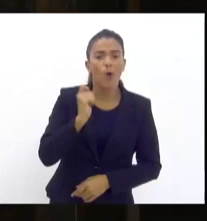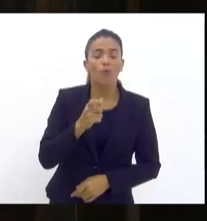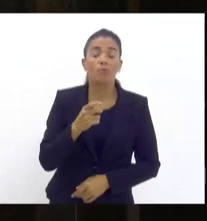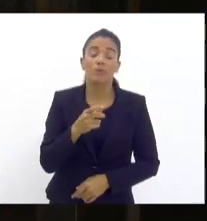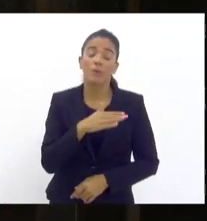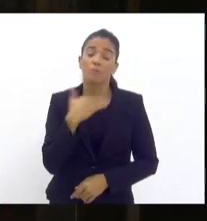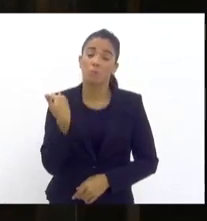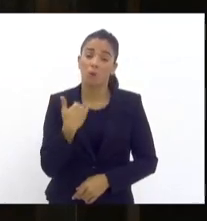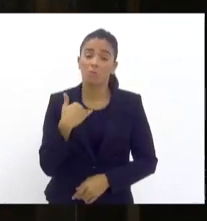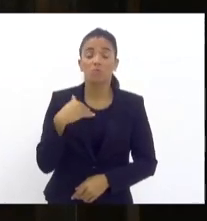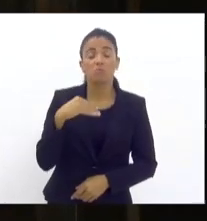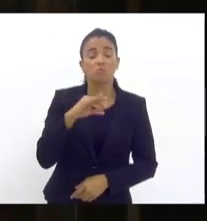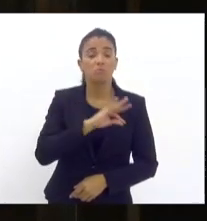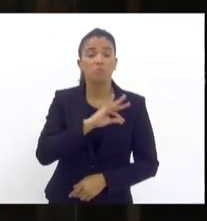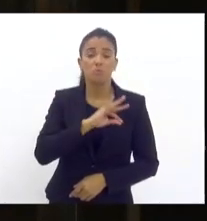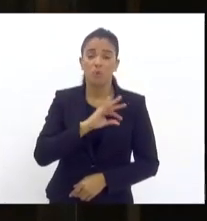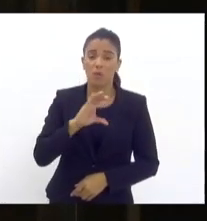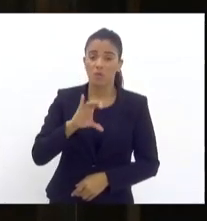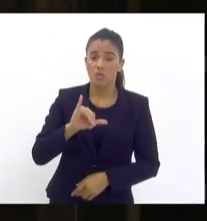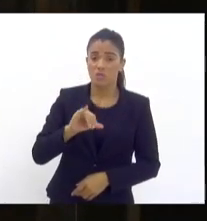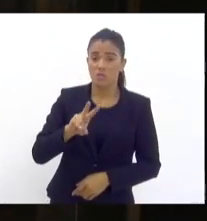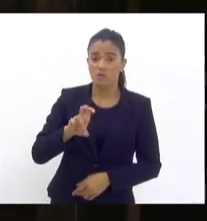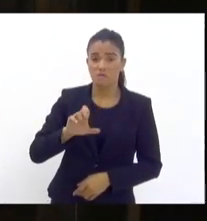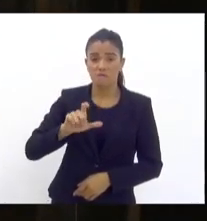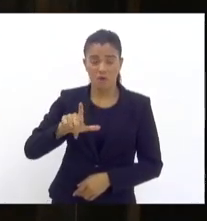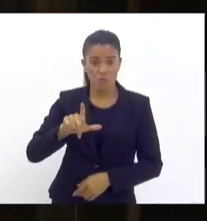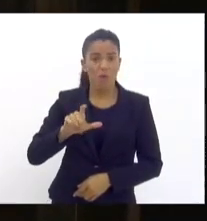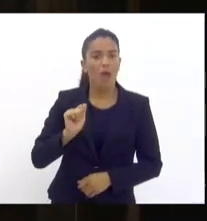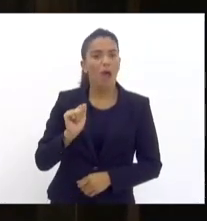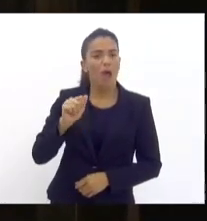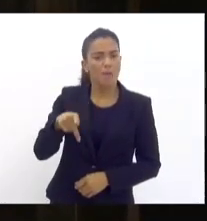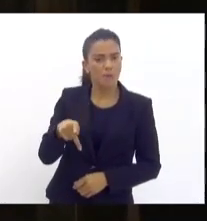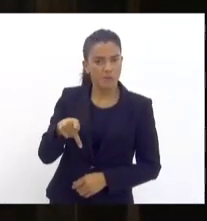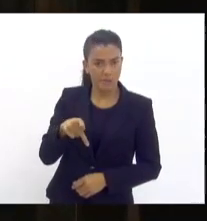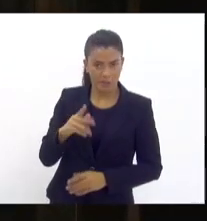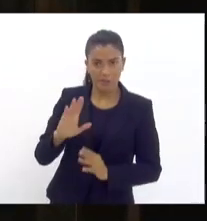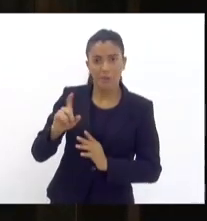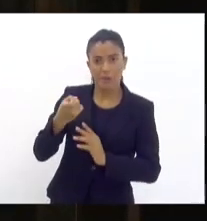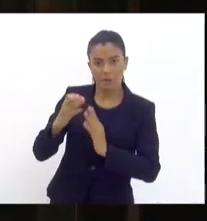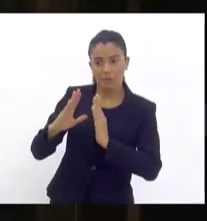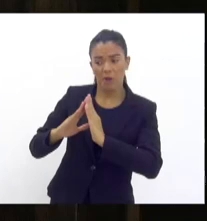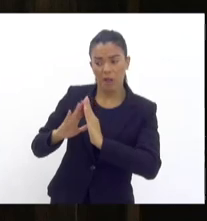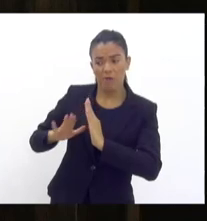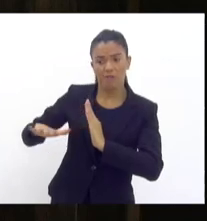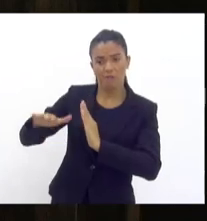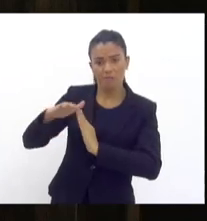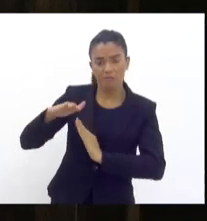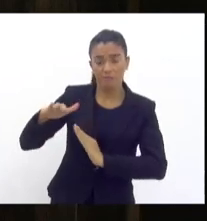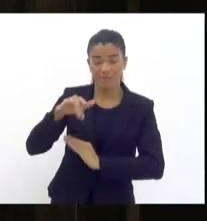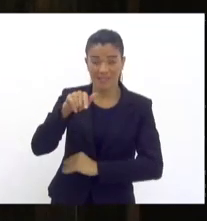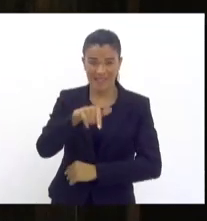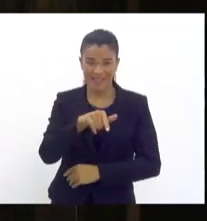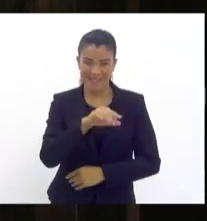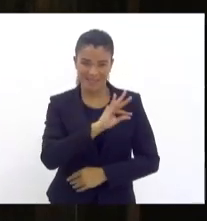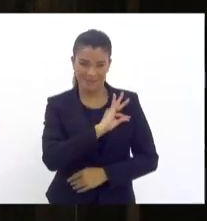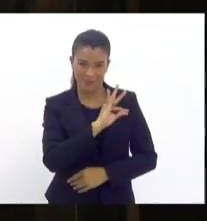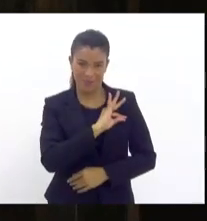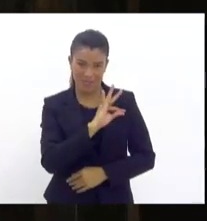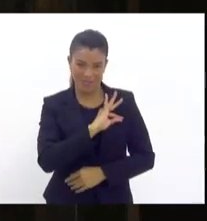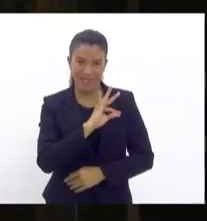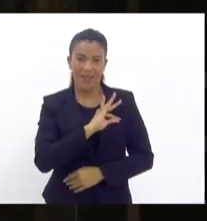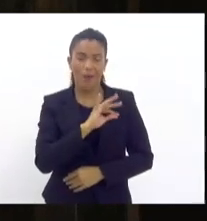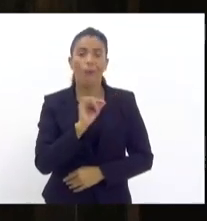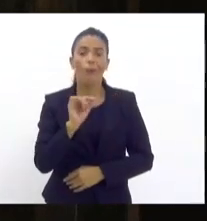civil aposentado, que morava na área. esse policial civil foi apontado por traficantes